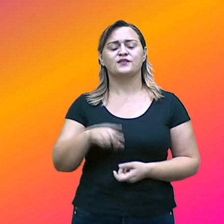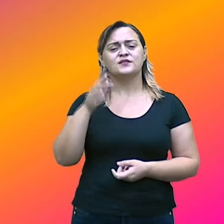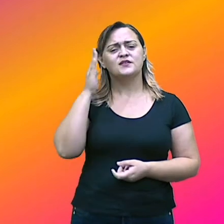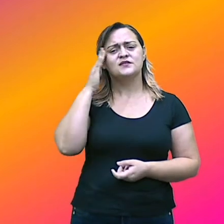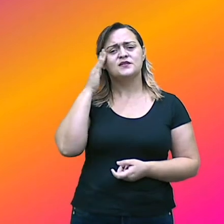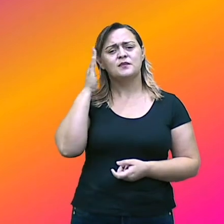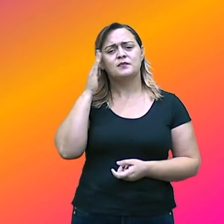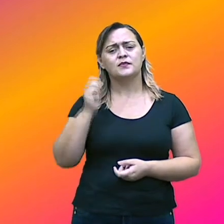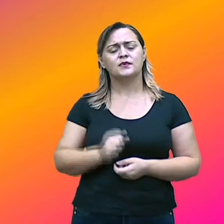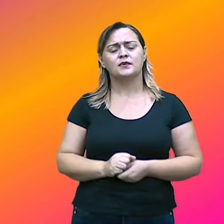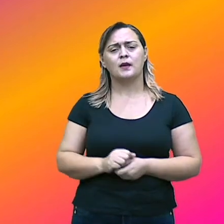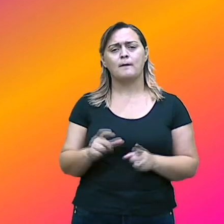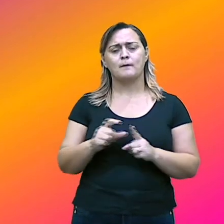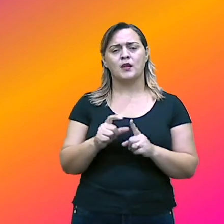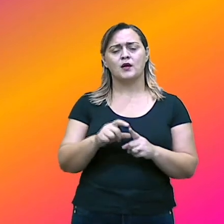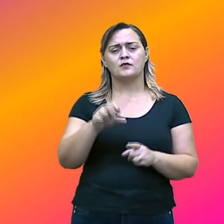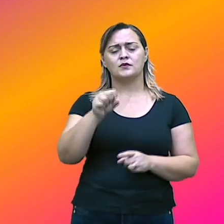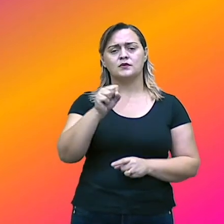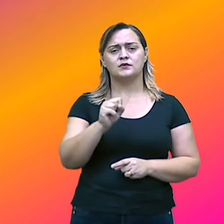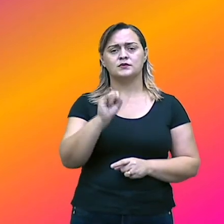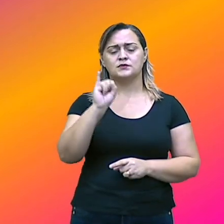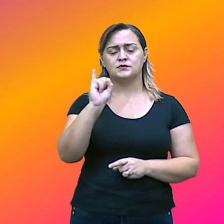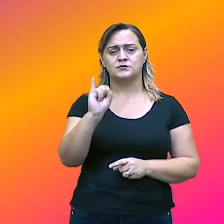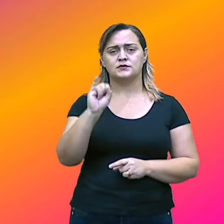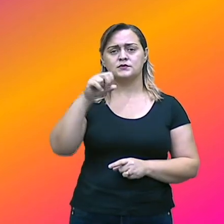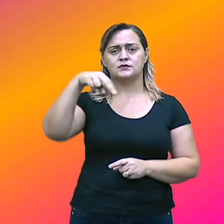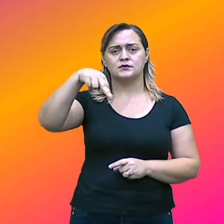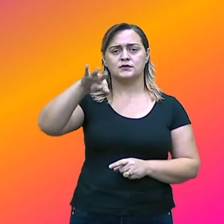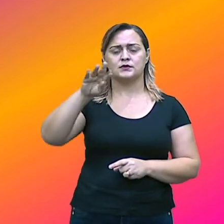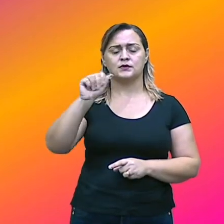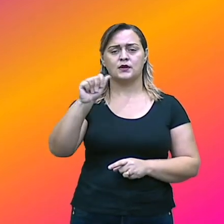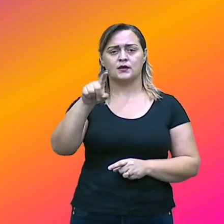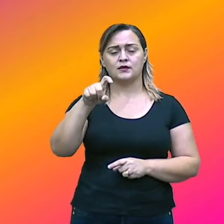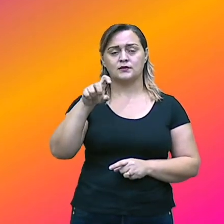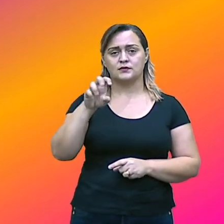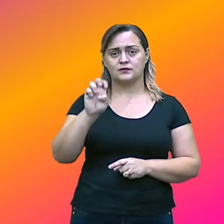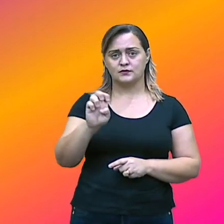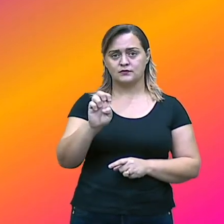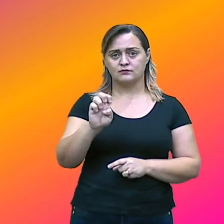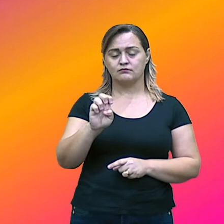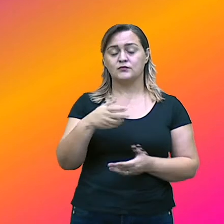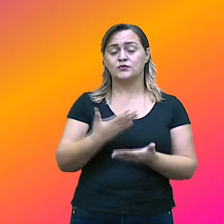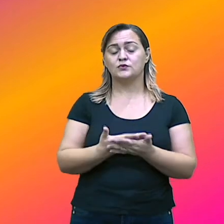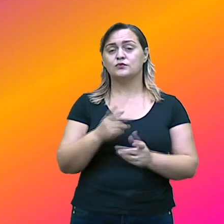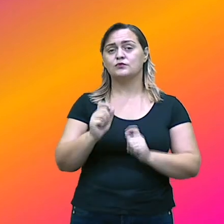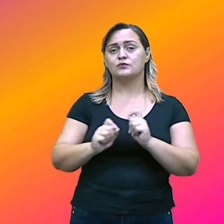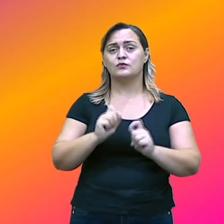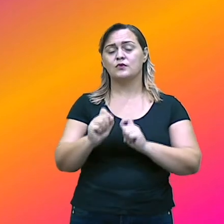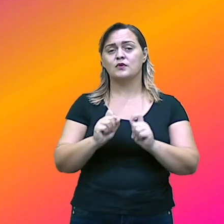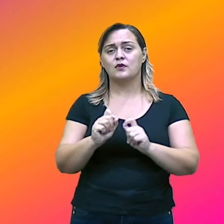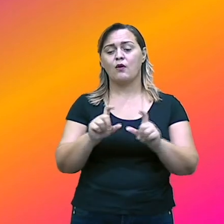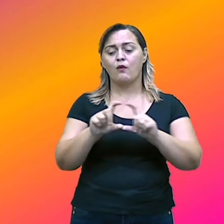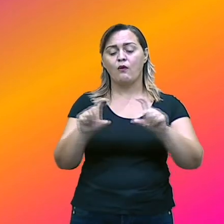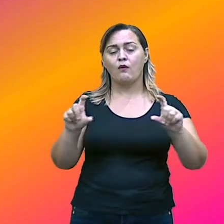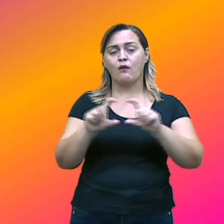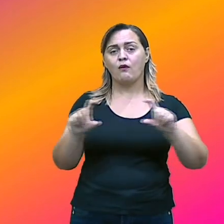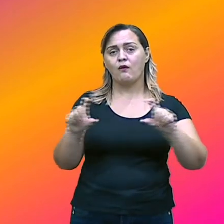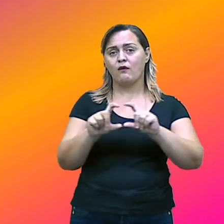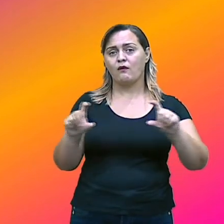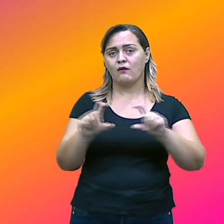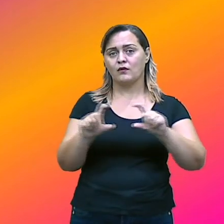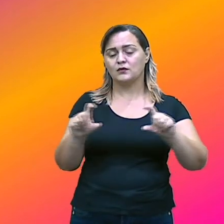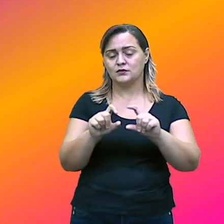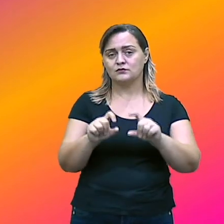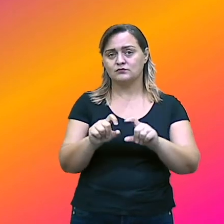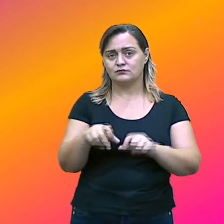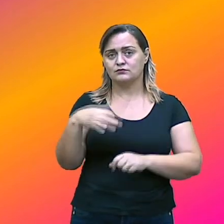que a palavra sintaxe estuda a relação das orações dentro do período? Hum... Podemos dizer que a